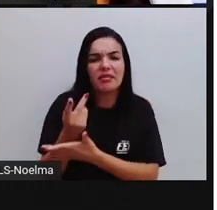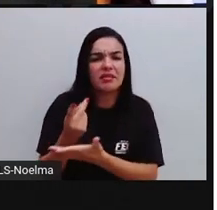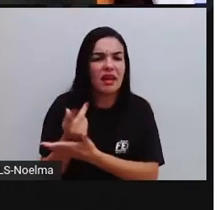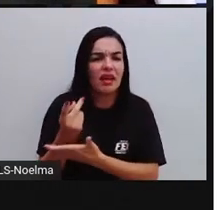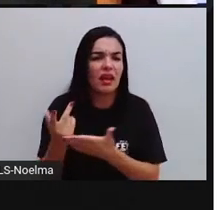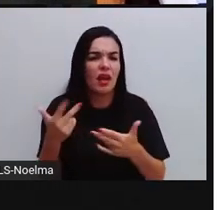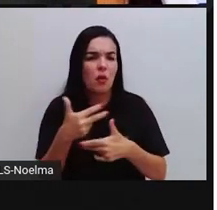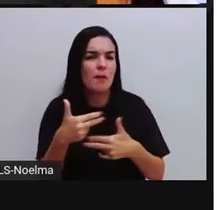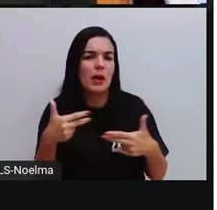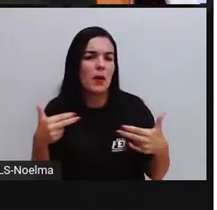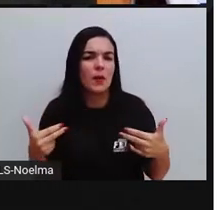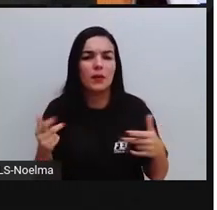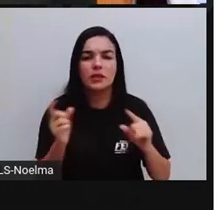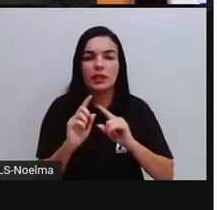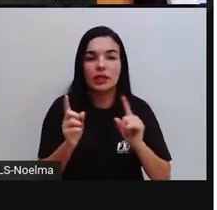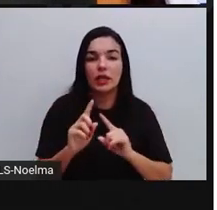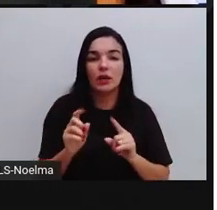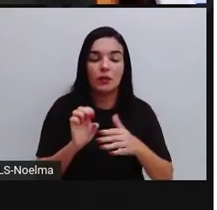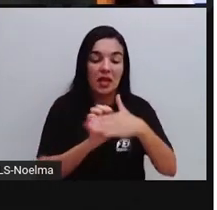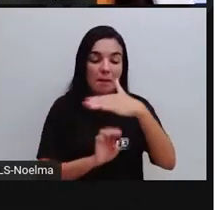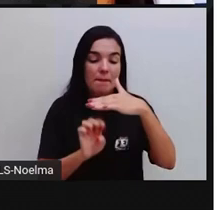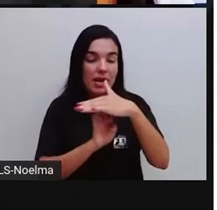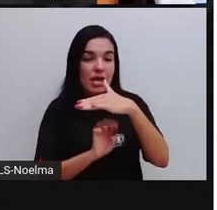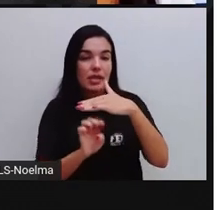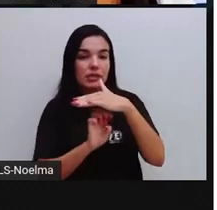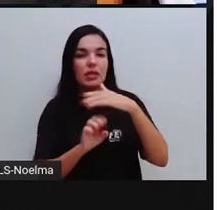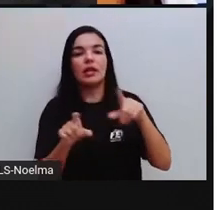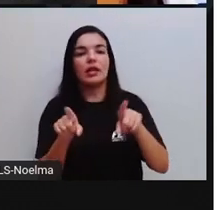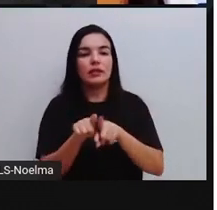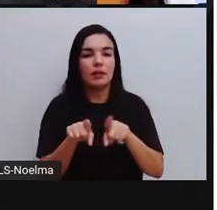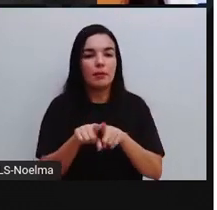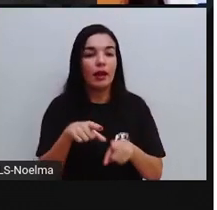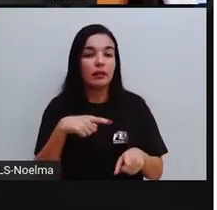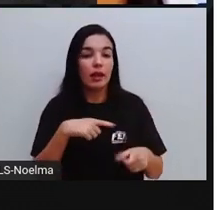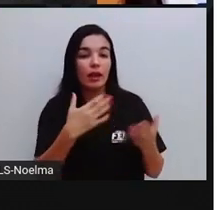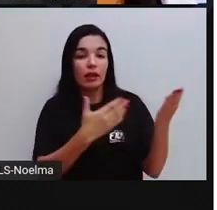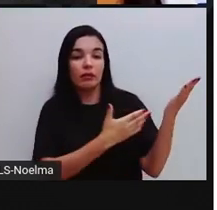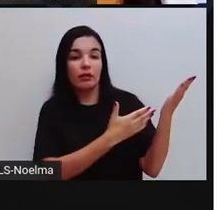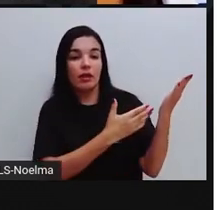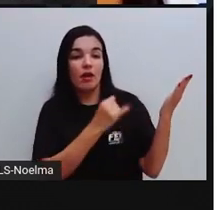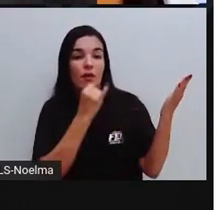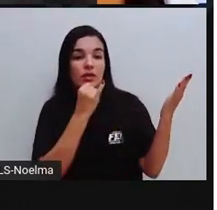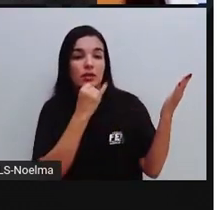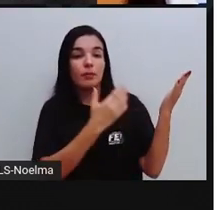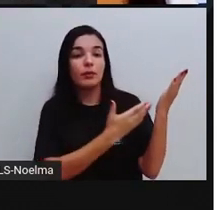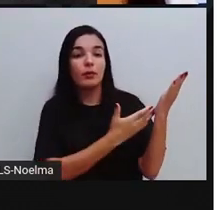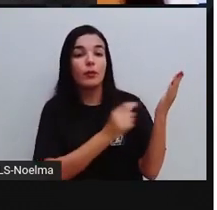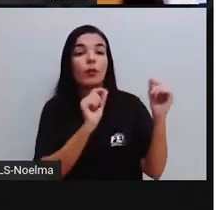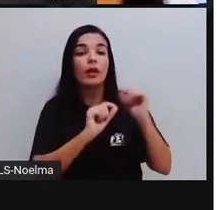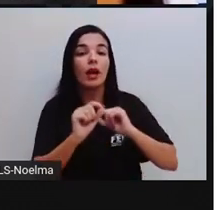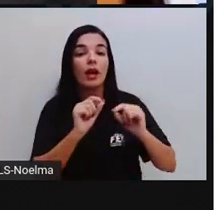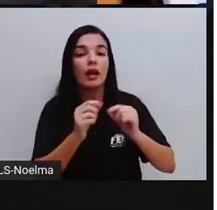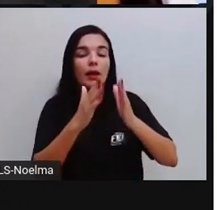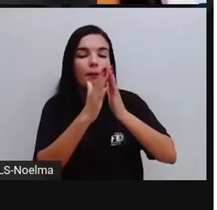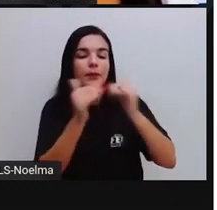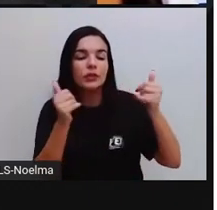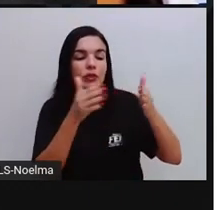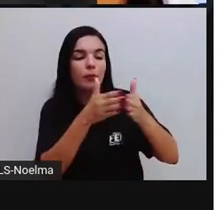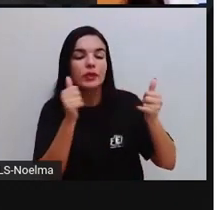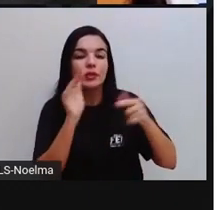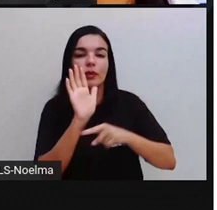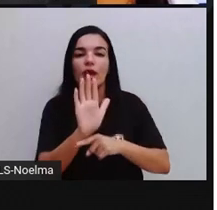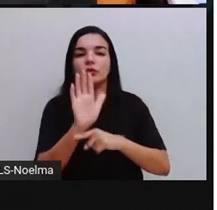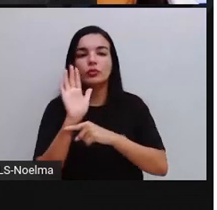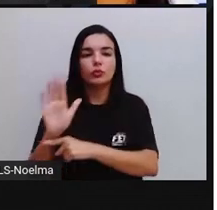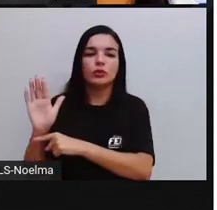produto ou vender um serviço. Nós temos aqui, por exemplo, um anúncio publicitário, mas de campanha, né, que também